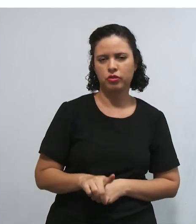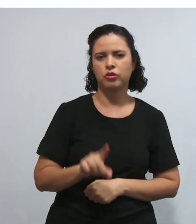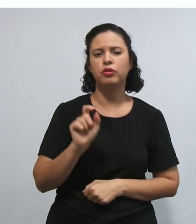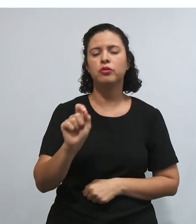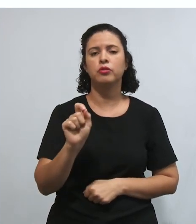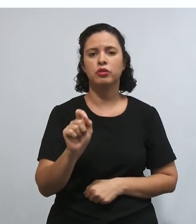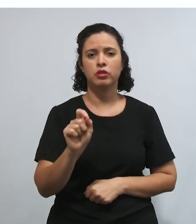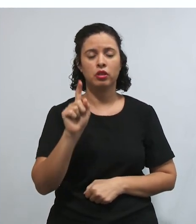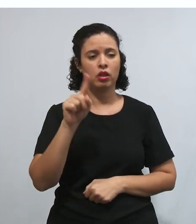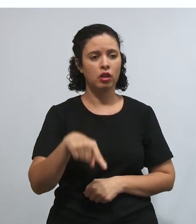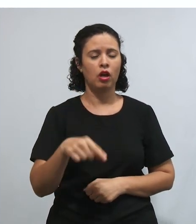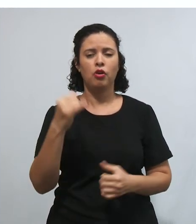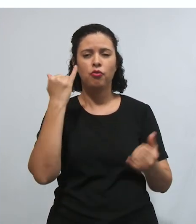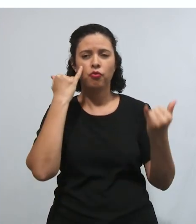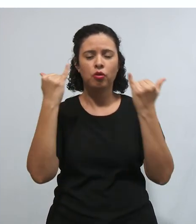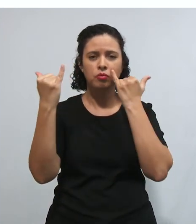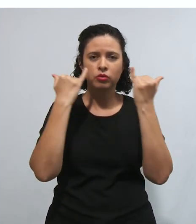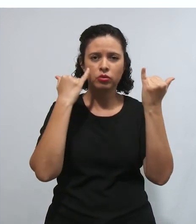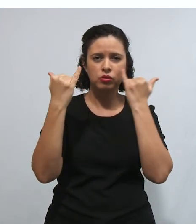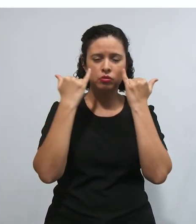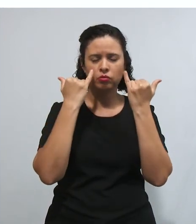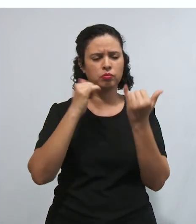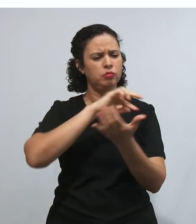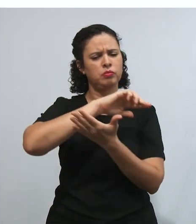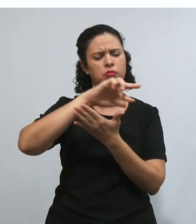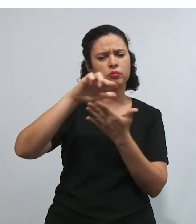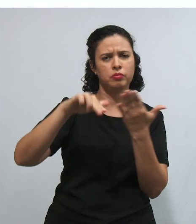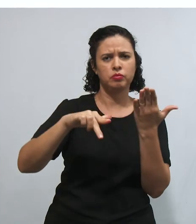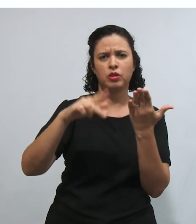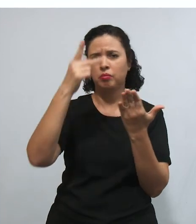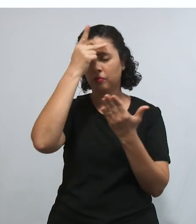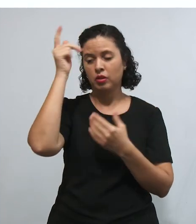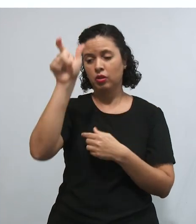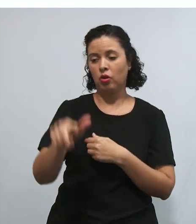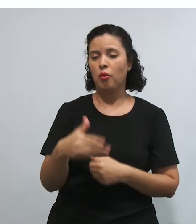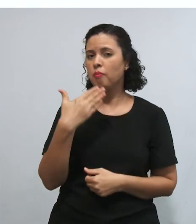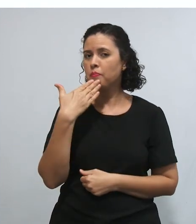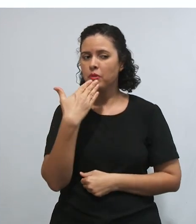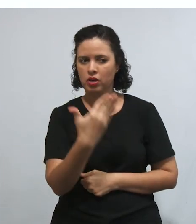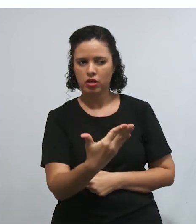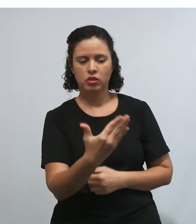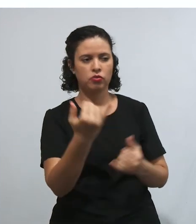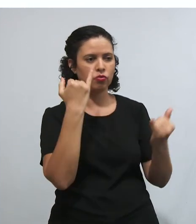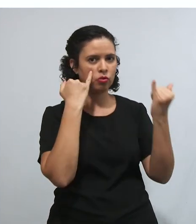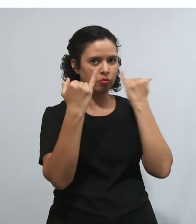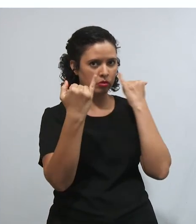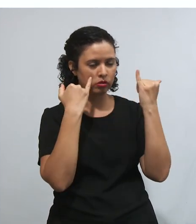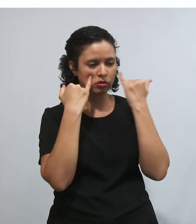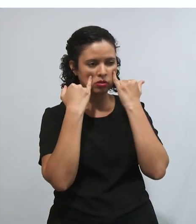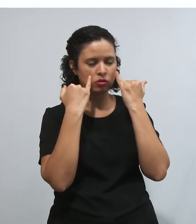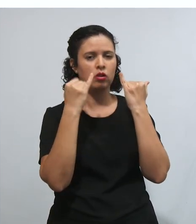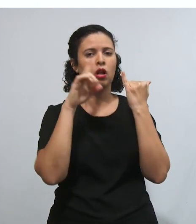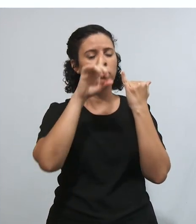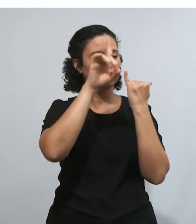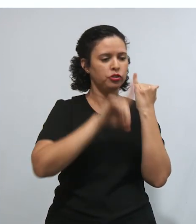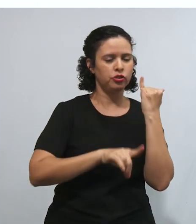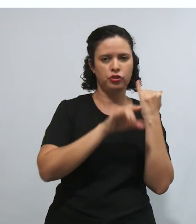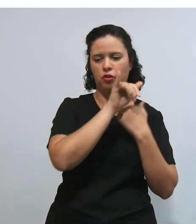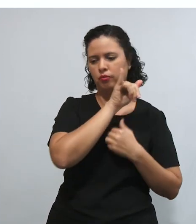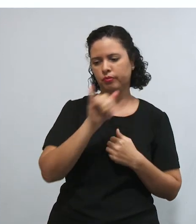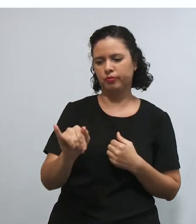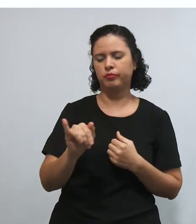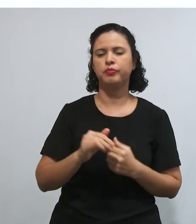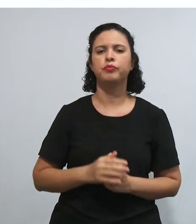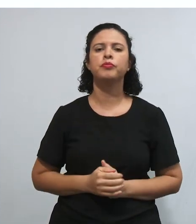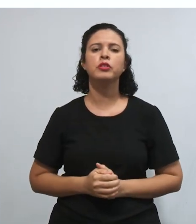data, que é o direito de informação de quem solicita, né? Informação pertinente a quem está solicitando. Nós temos